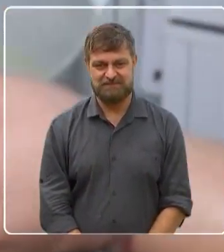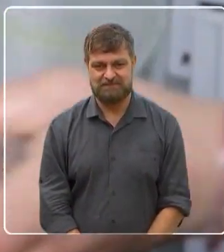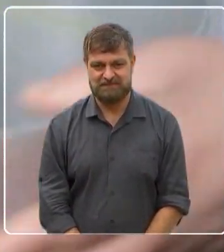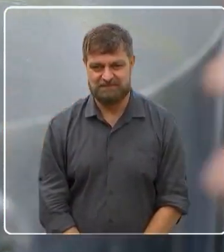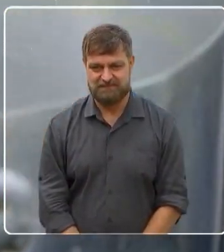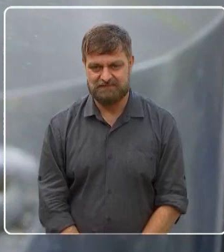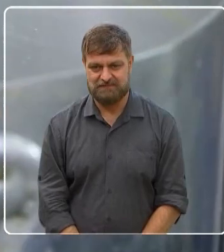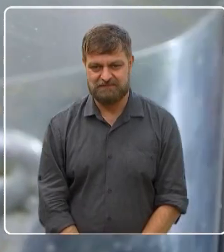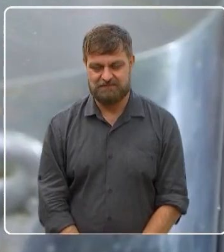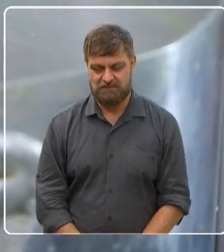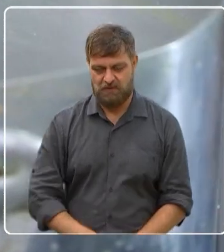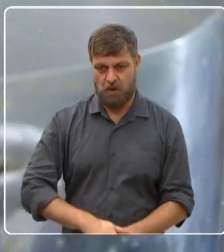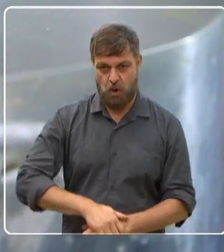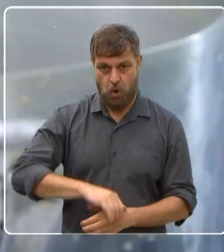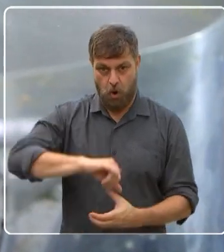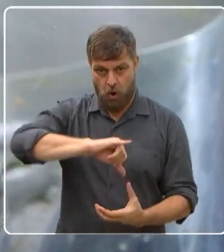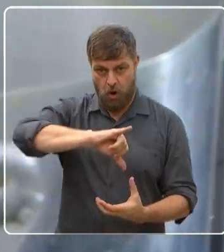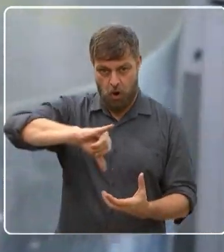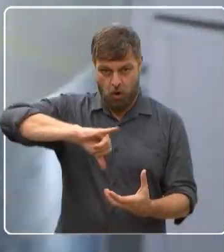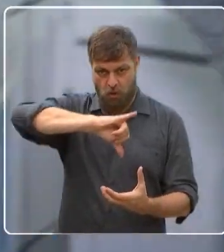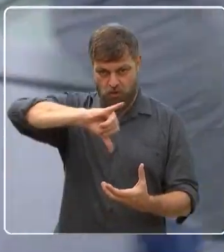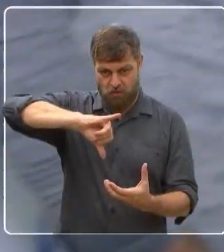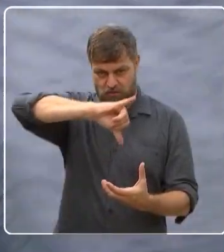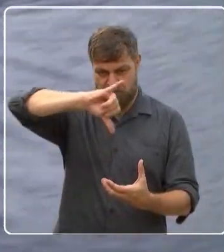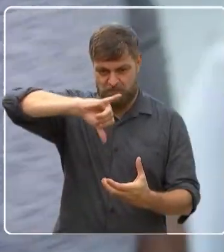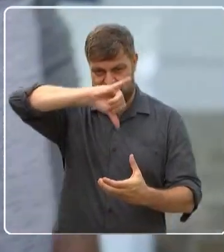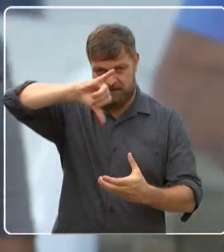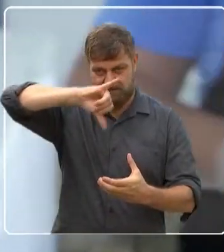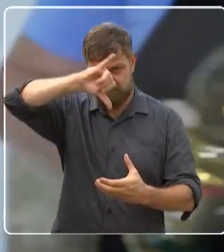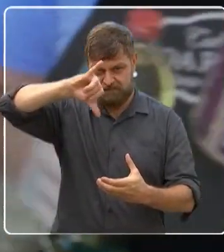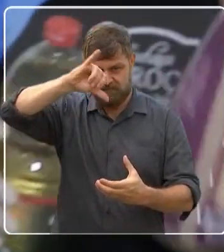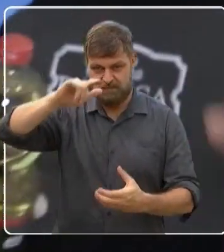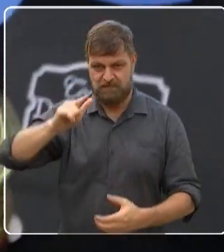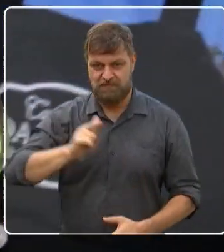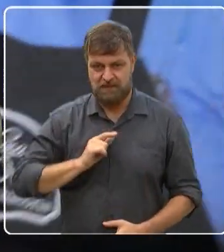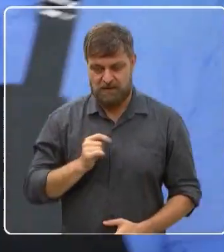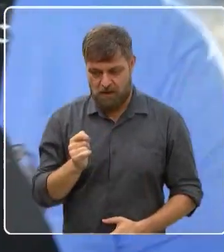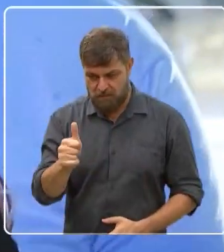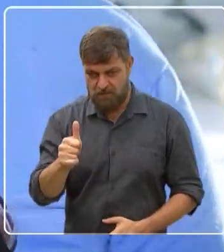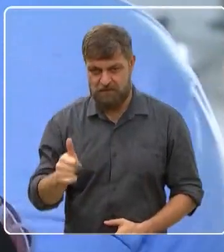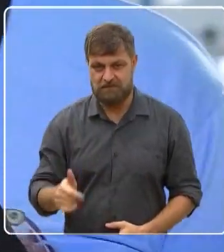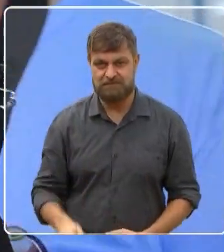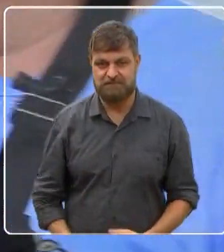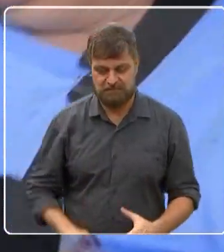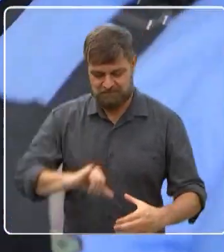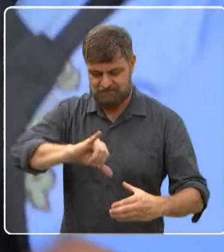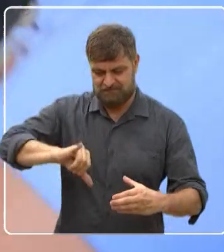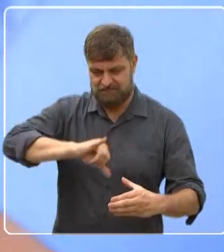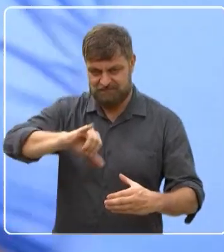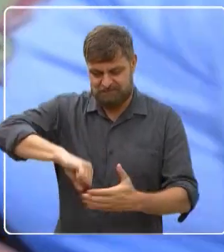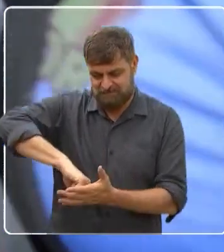Eu ponho um pouquinho de óleo, por causa que eu uso o alho líquido.